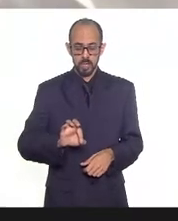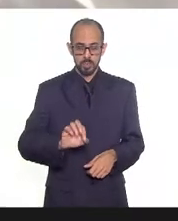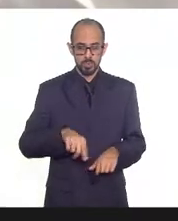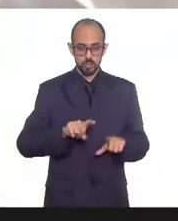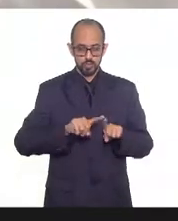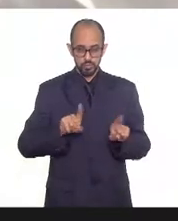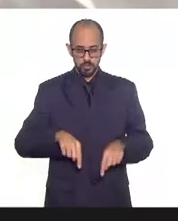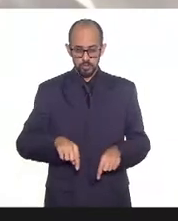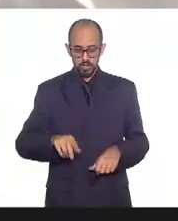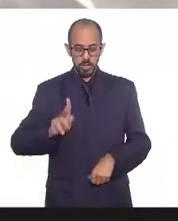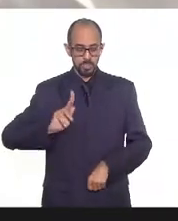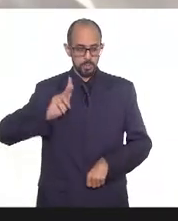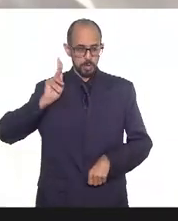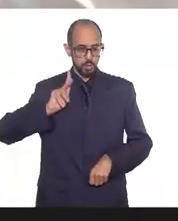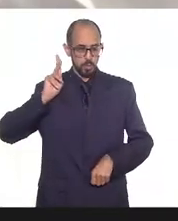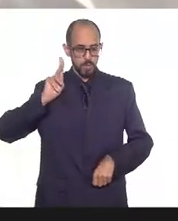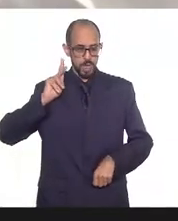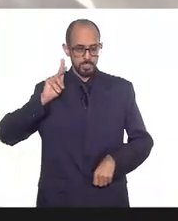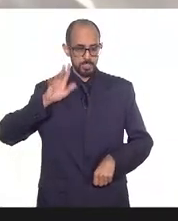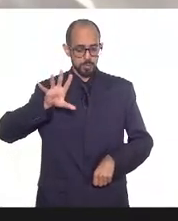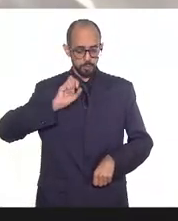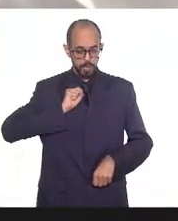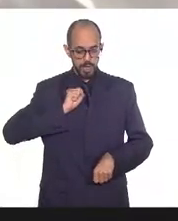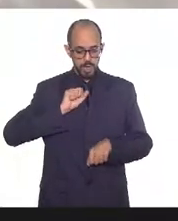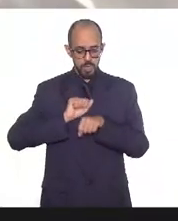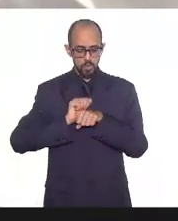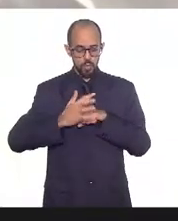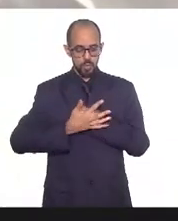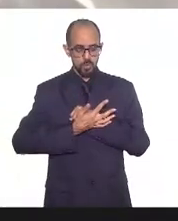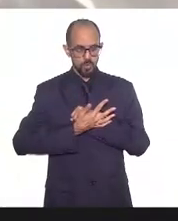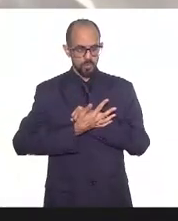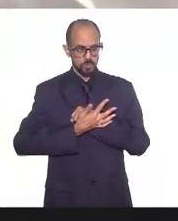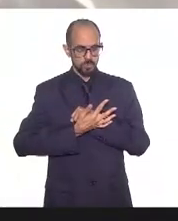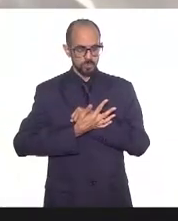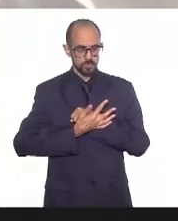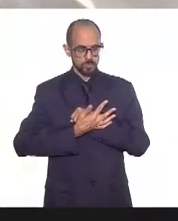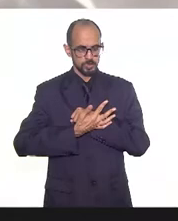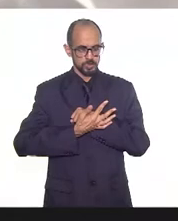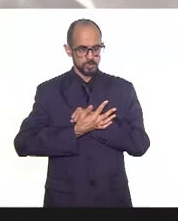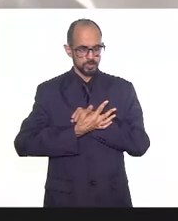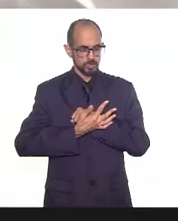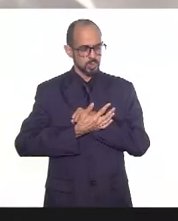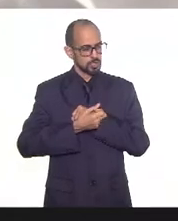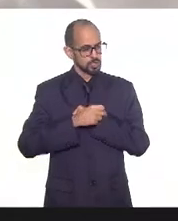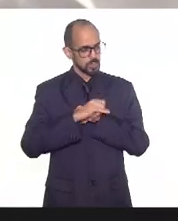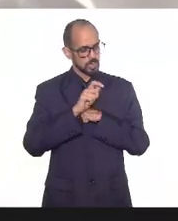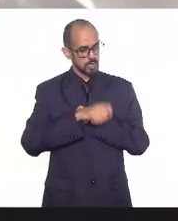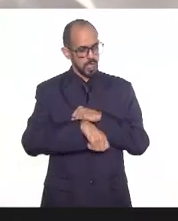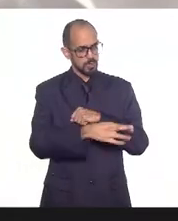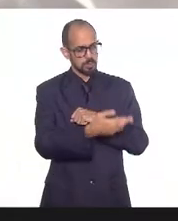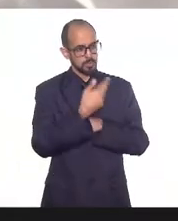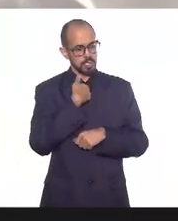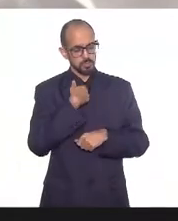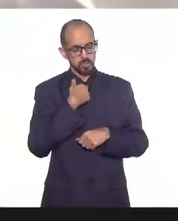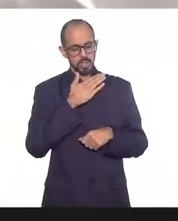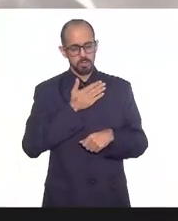Petrobras contaminados, dos petroleiros contaminados, se o pode me dizer,